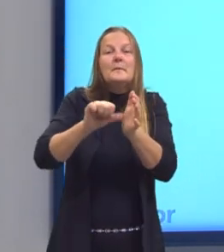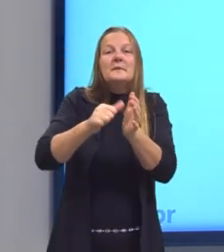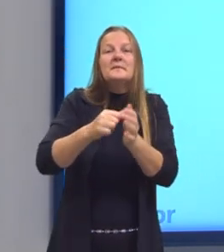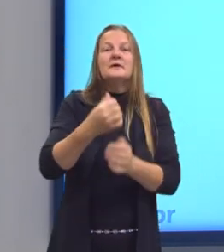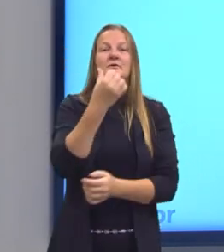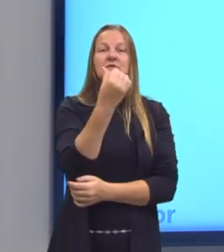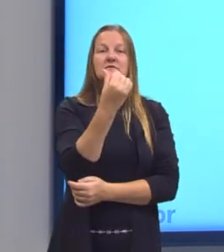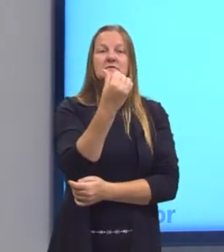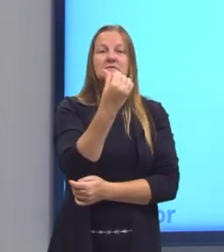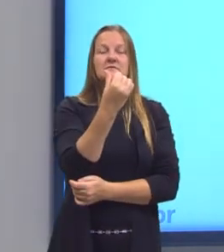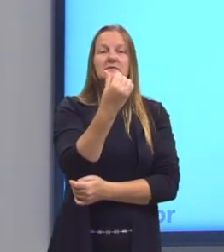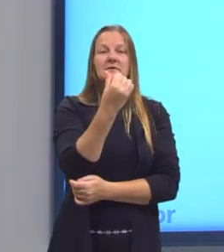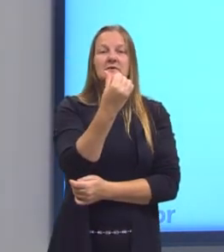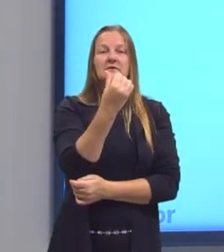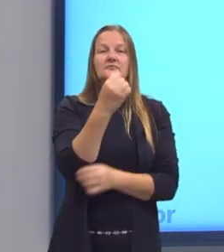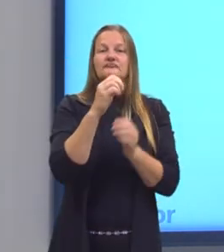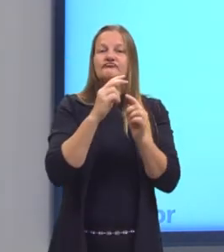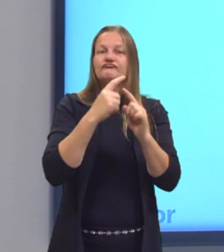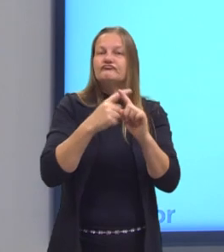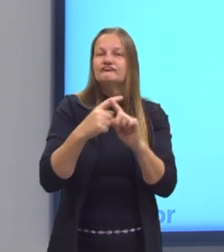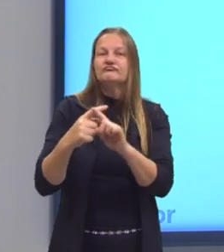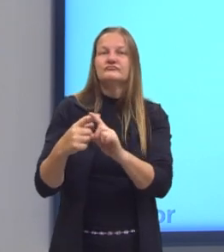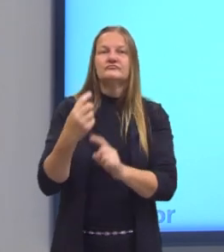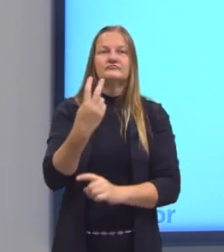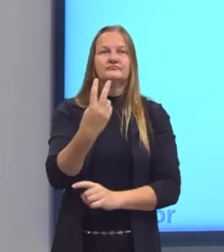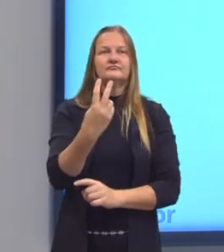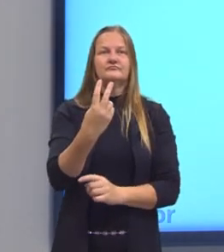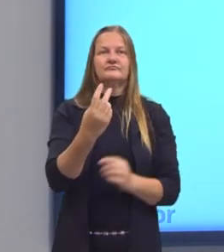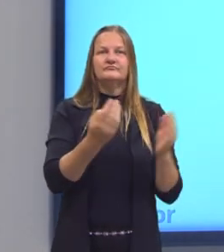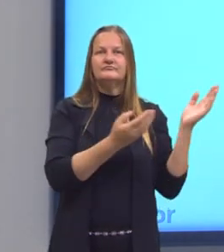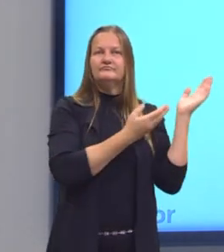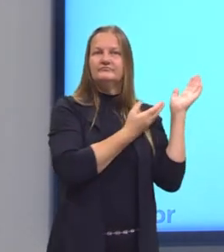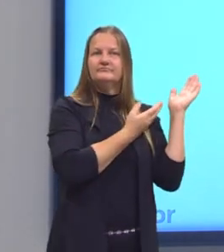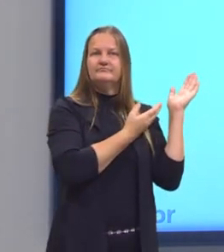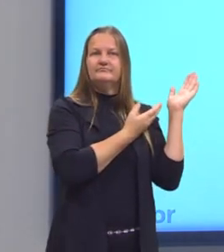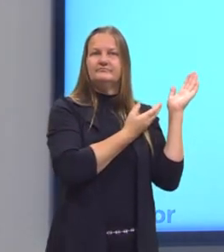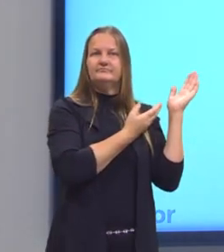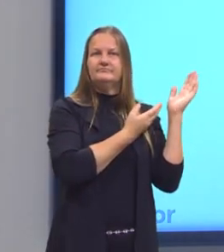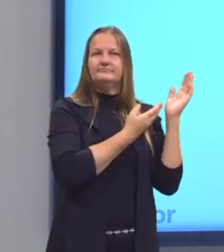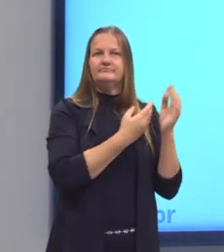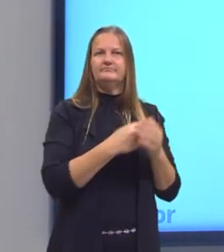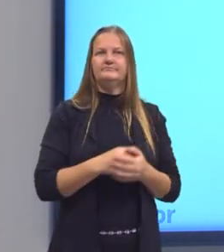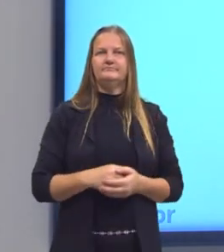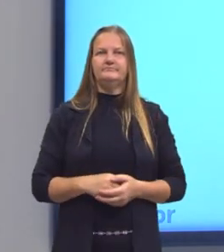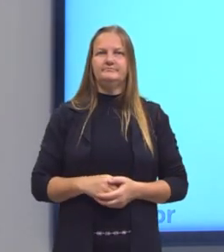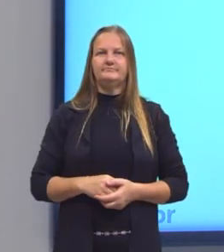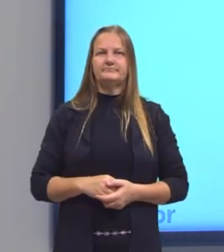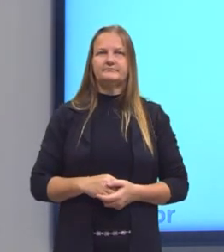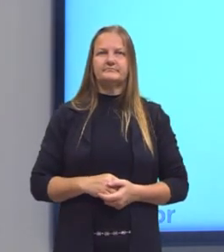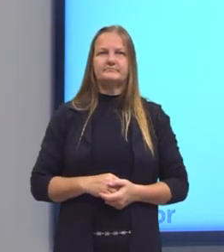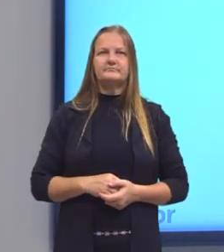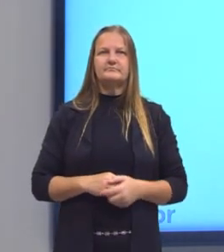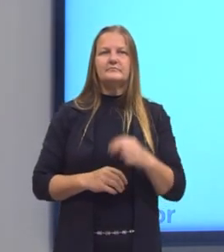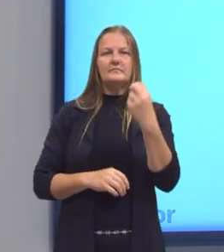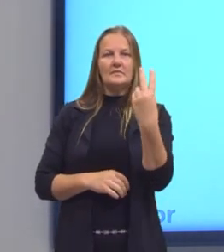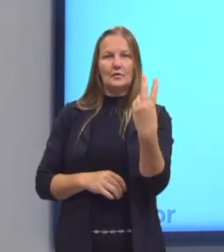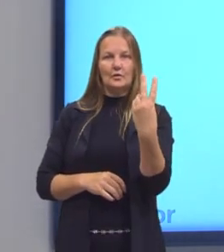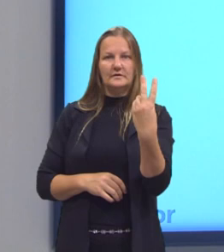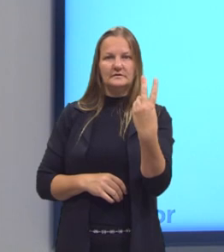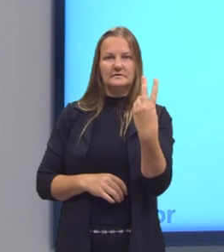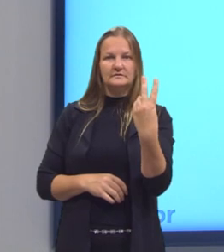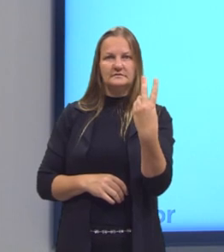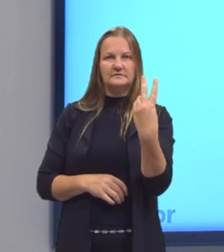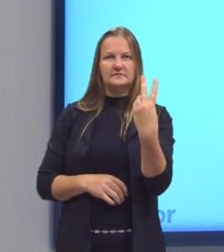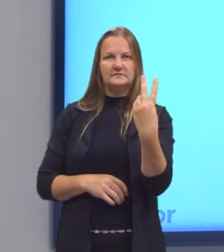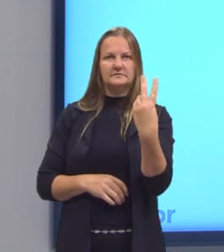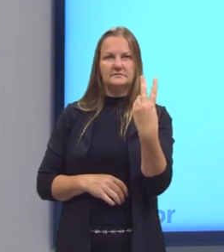múltiplos do número dois, são esses que estão listados aqui. Como é que eu cheguei nesses valores? Eu peguei o dois e multipliquei